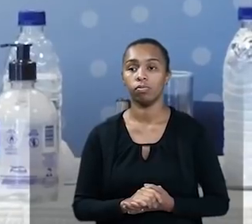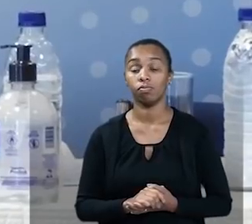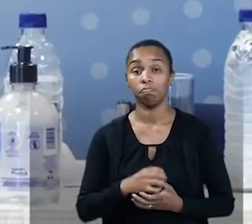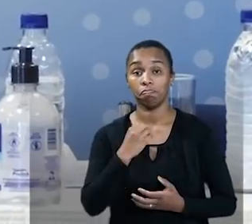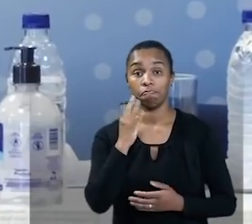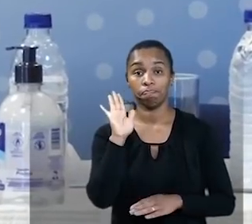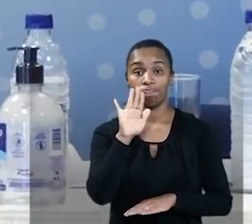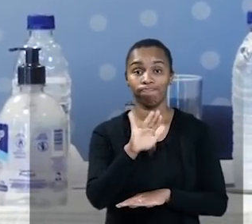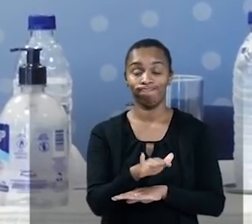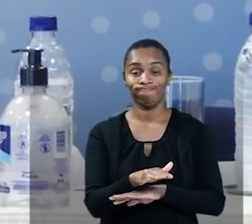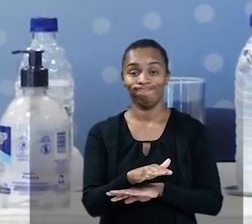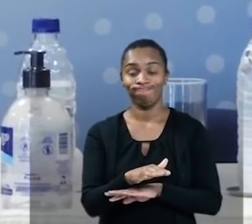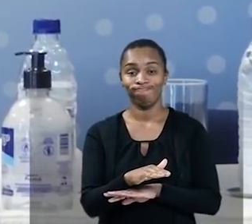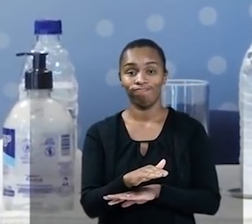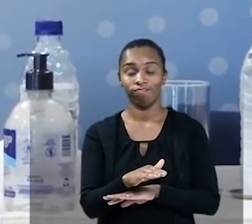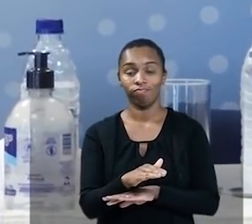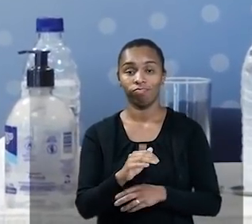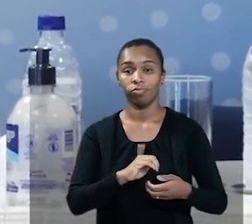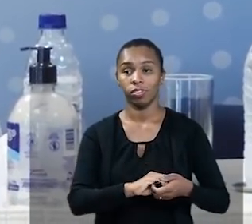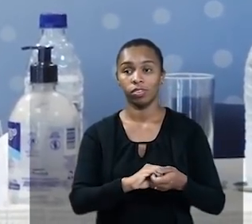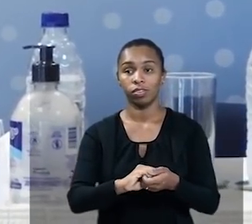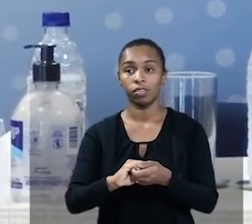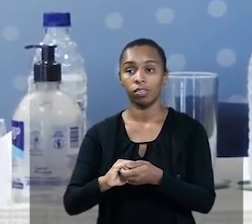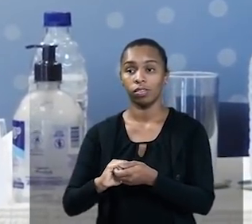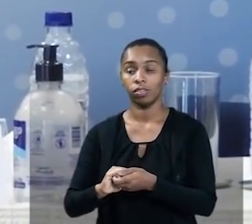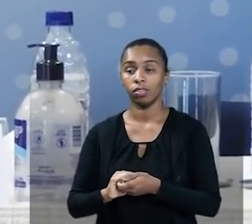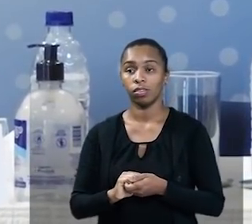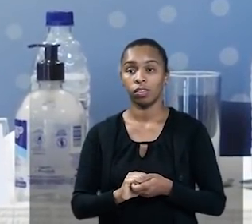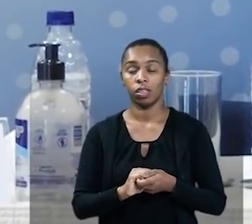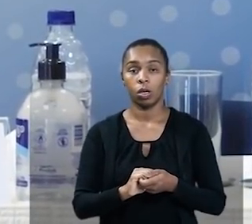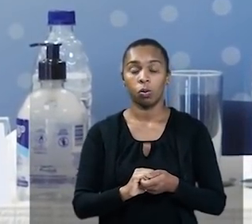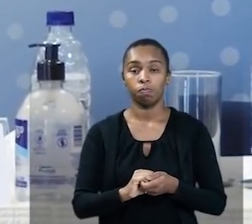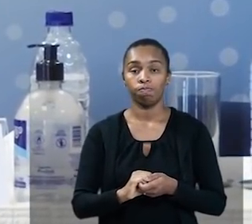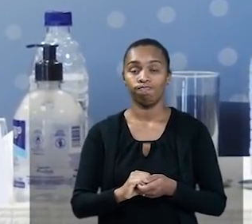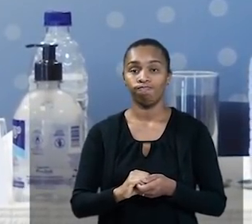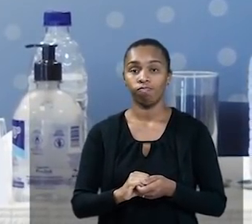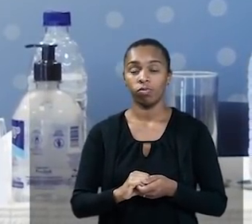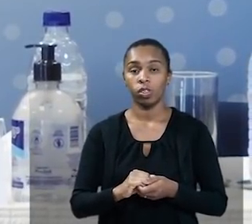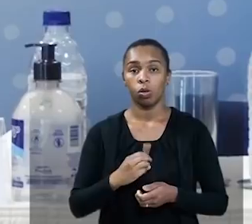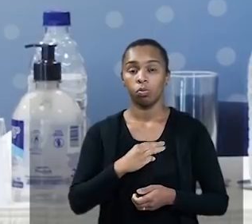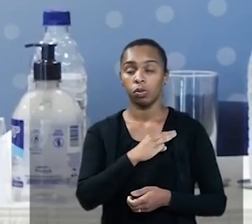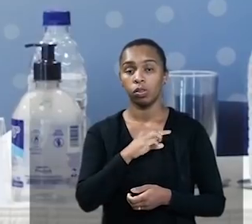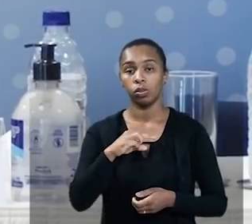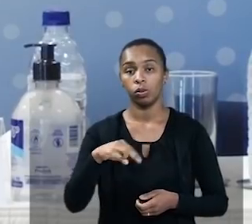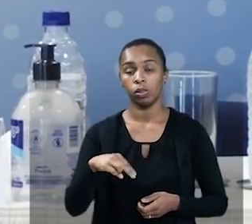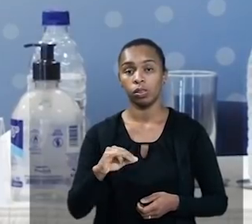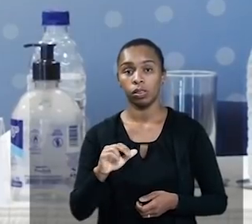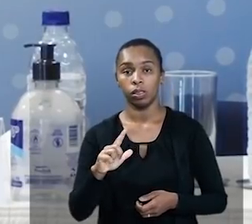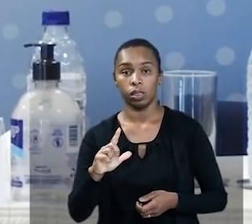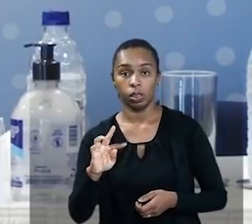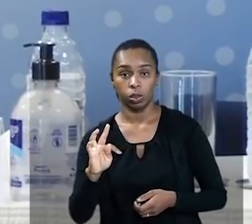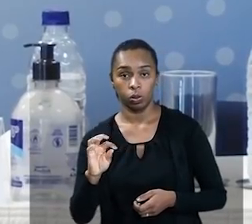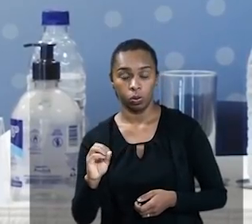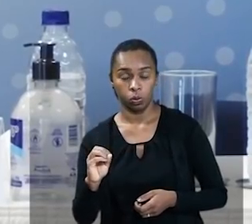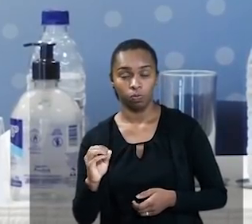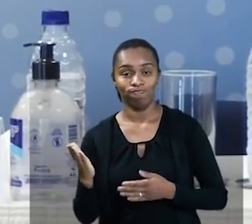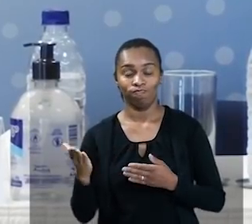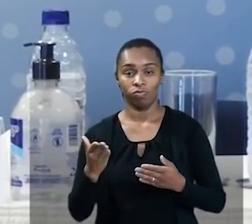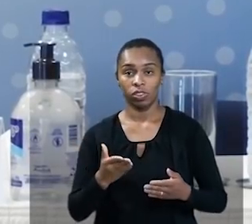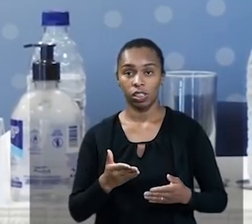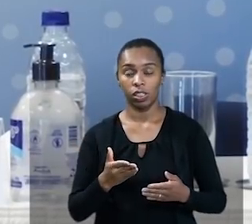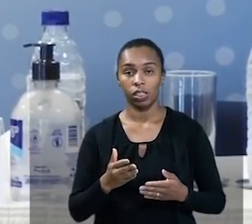Boa tarde. Eu queria saudar o ministro Milton Ribeiro, agradecer a oportunidade da RNP estar aqui no lançamento do EduPlay.